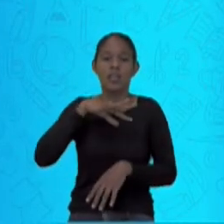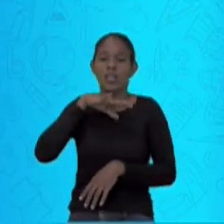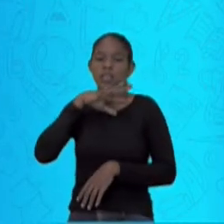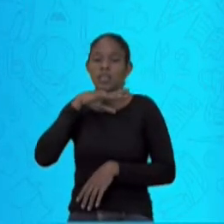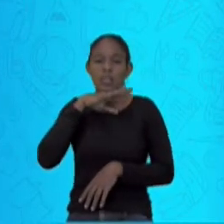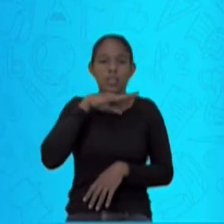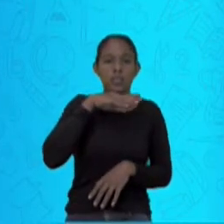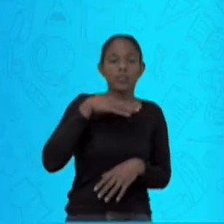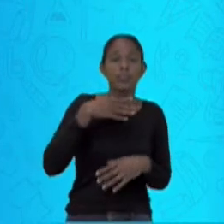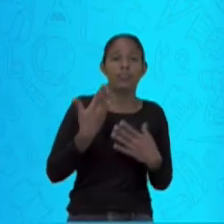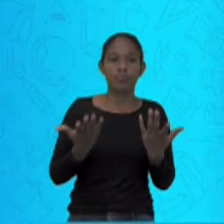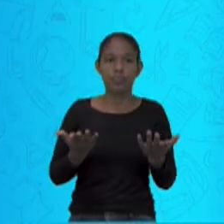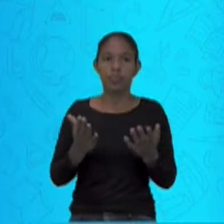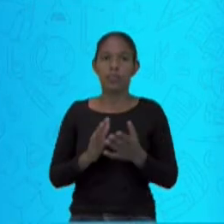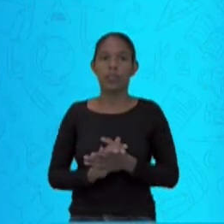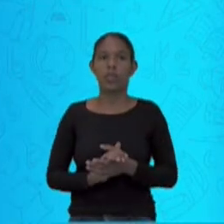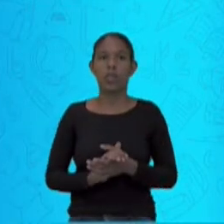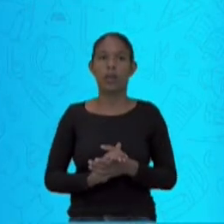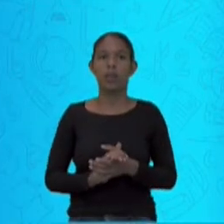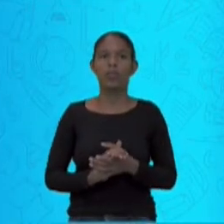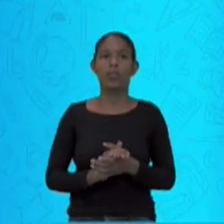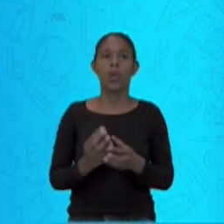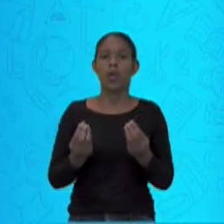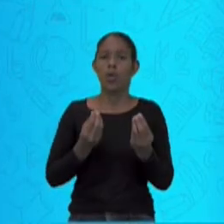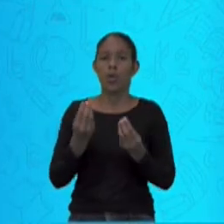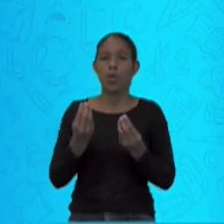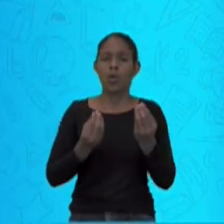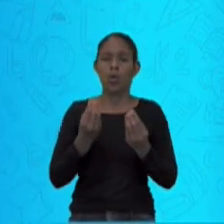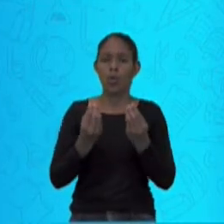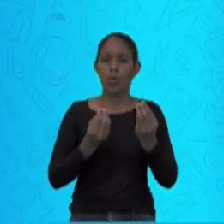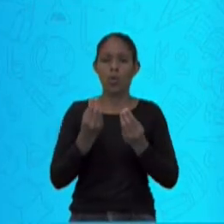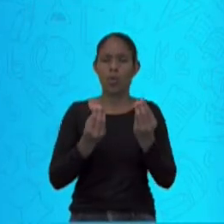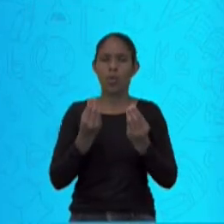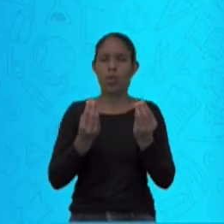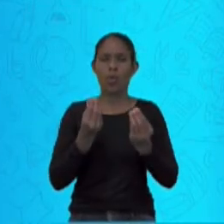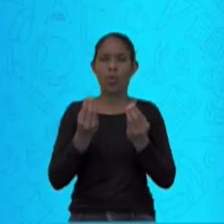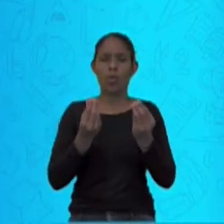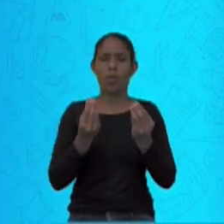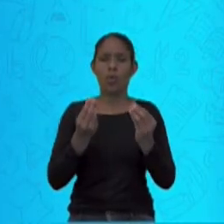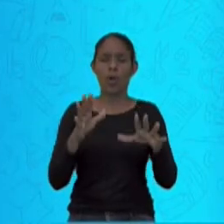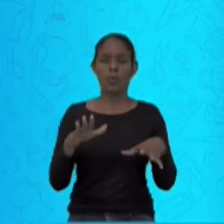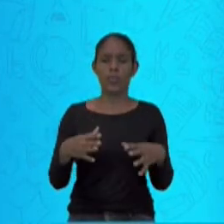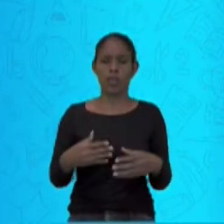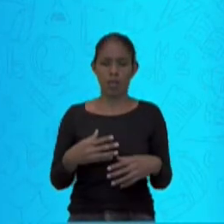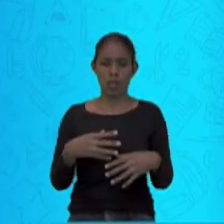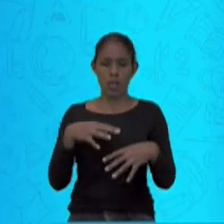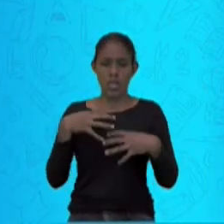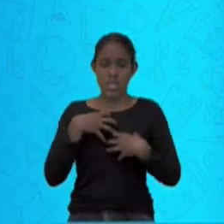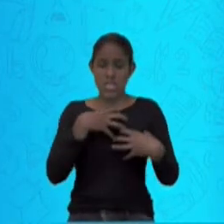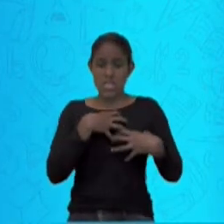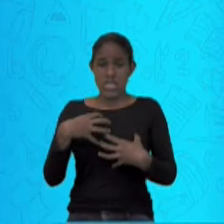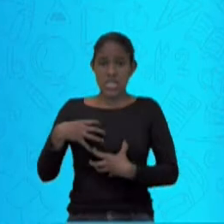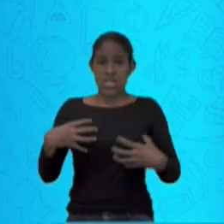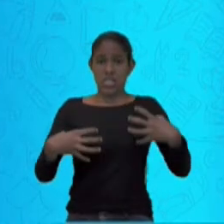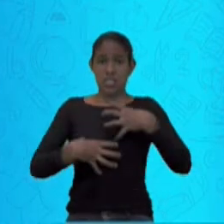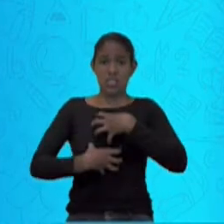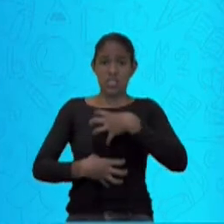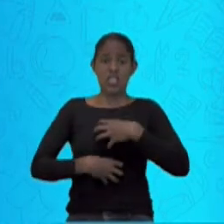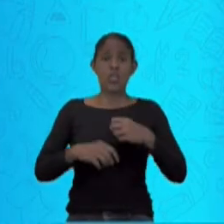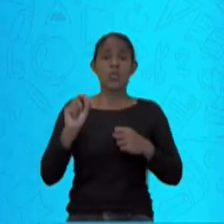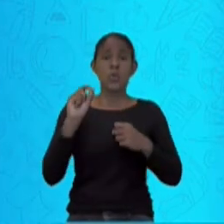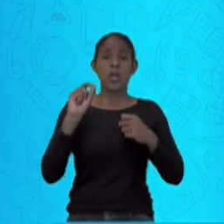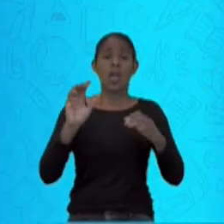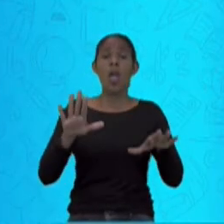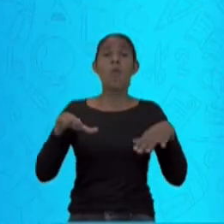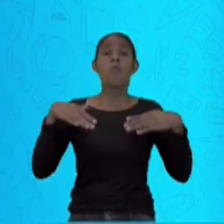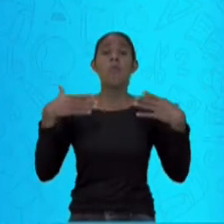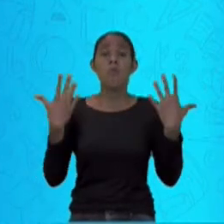Quais são então as manifestações clínicas? Ou seja, quais são os sinais e sintomas que essa pessoa pode apresentar? A infecção